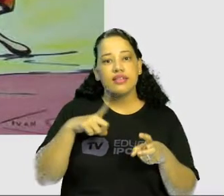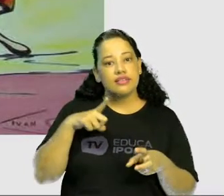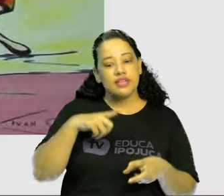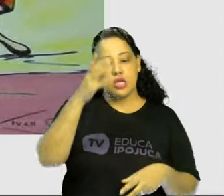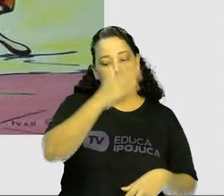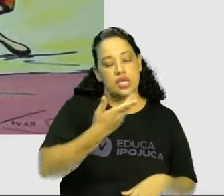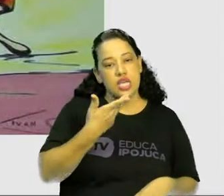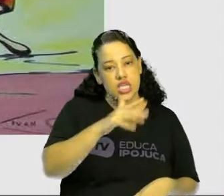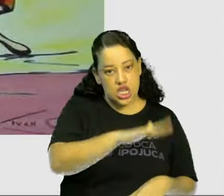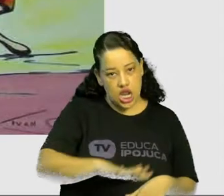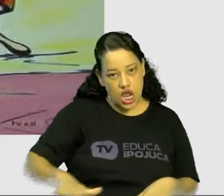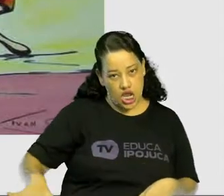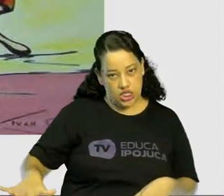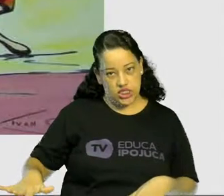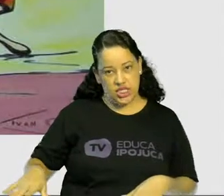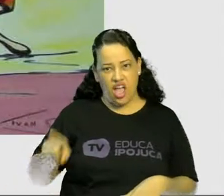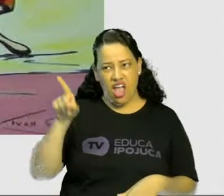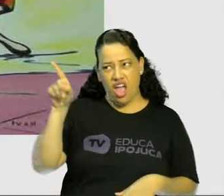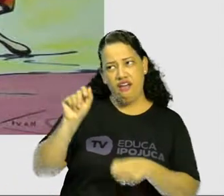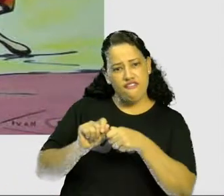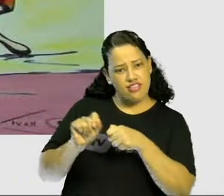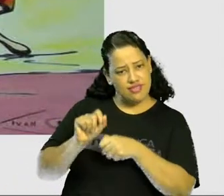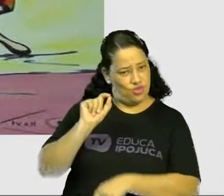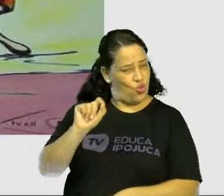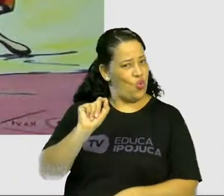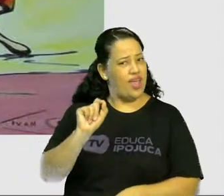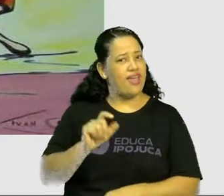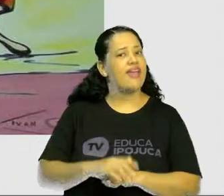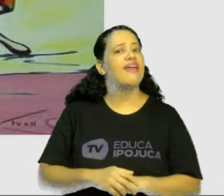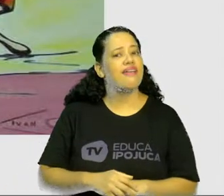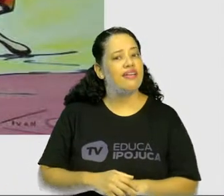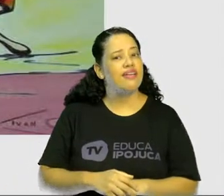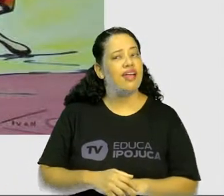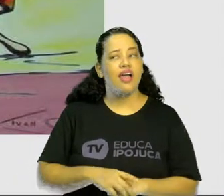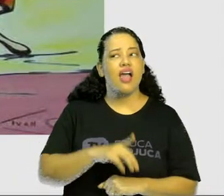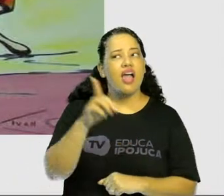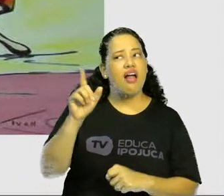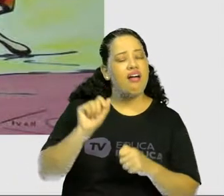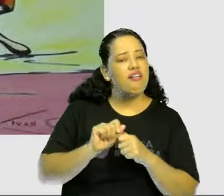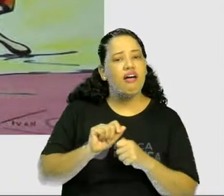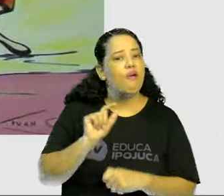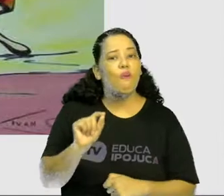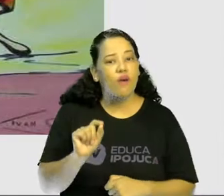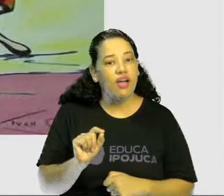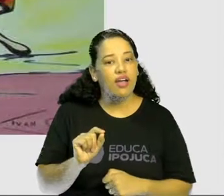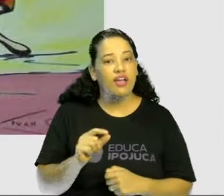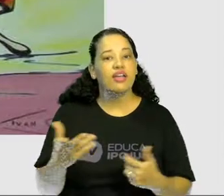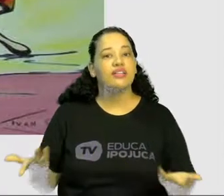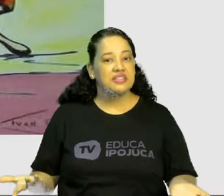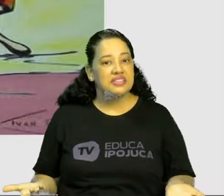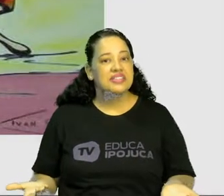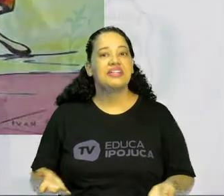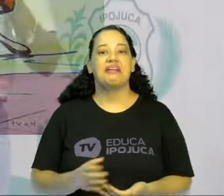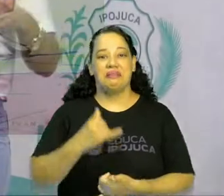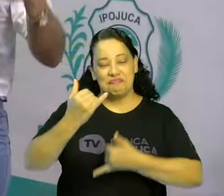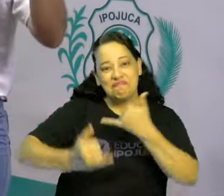Crianças. O que é que vocês acham que elas estão fazendo, crianças? Elas estão fazendo o quê? Elas estão